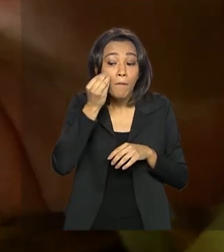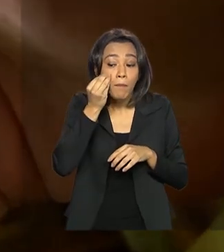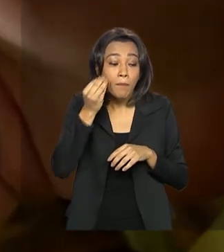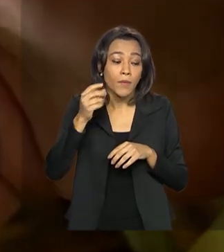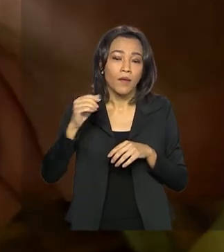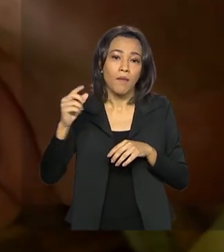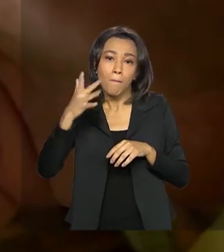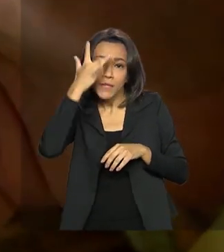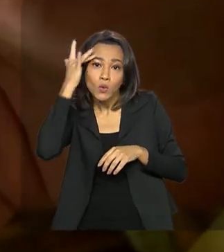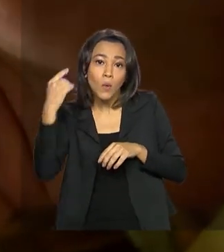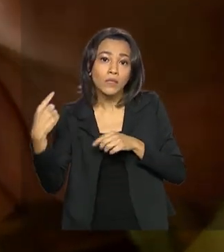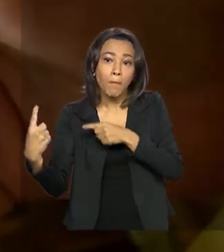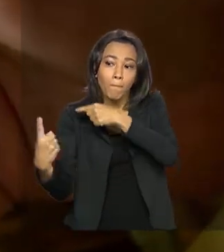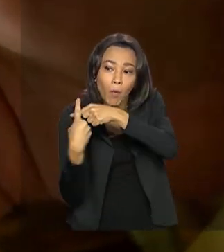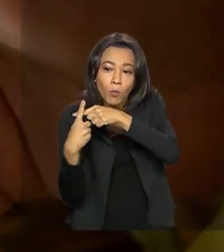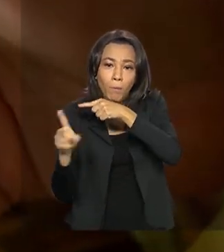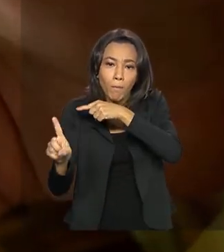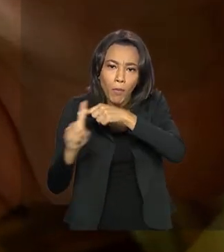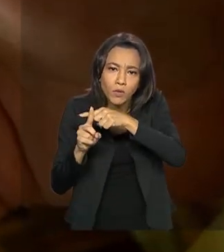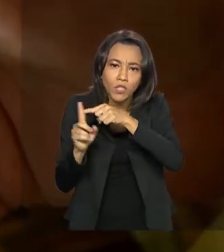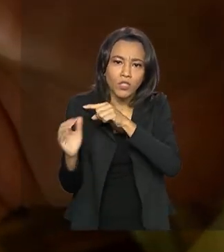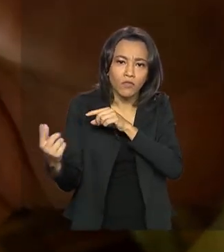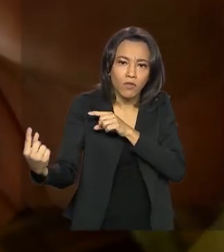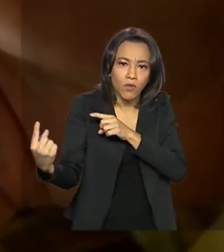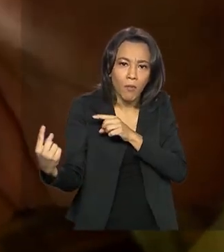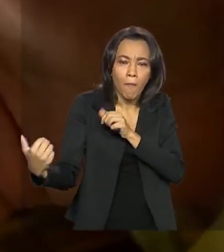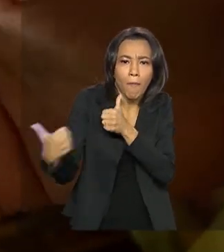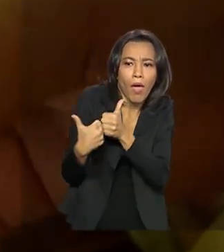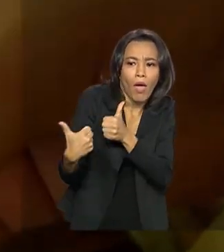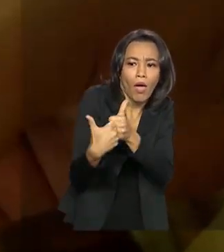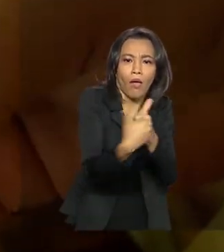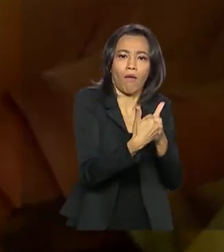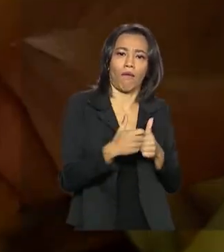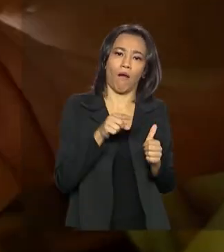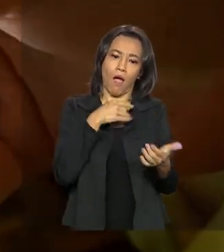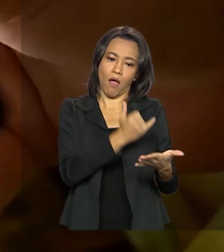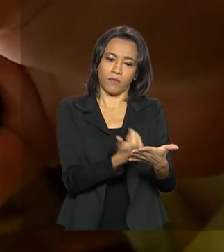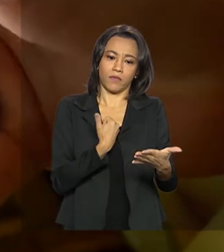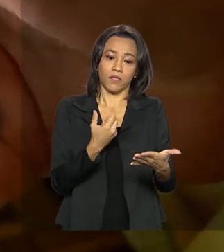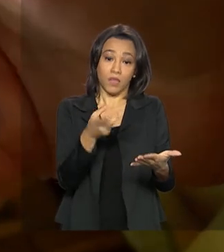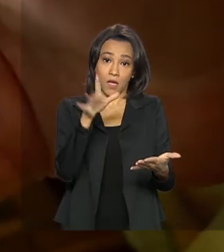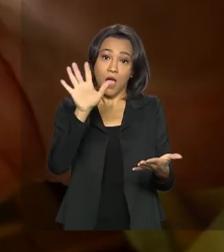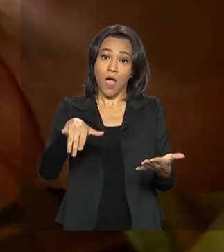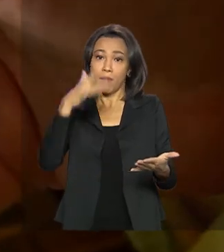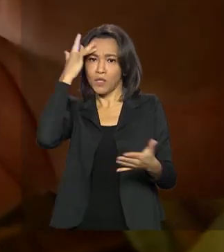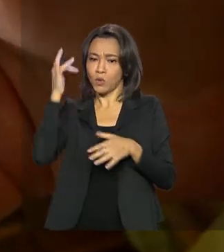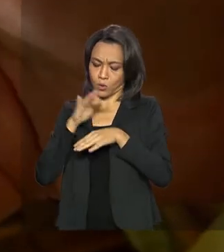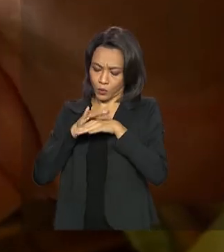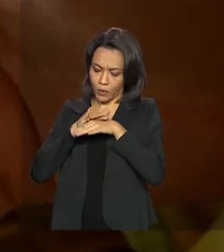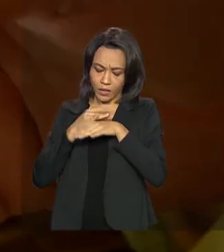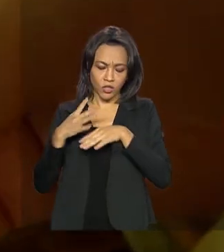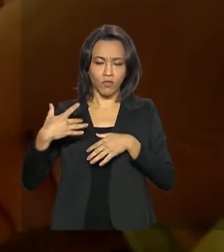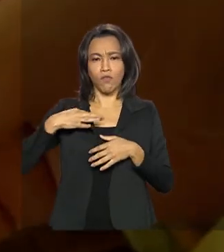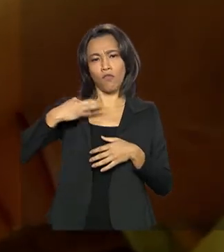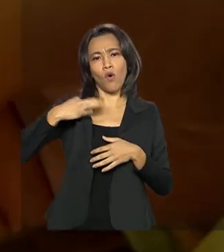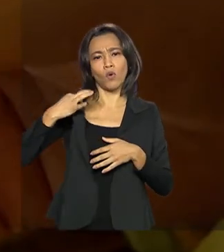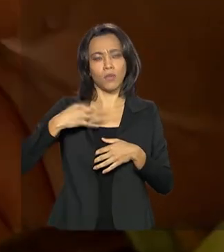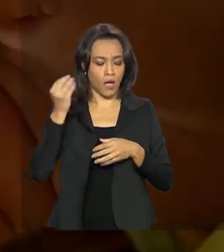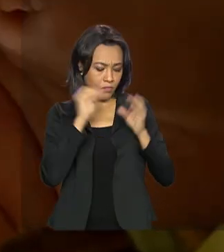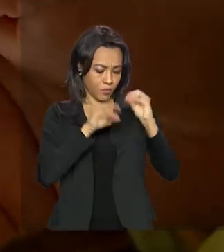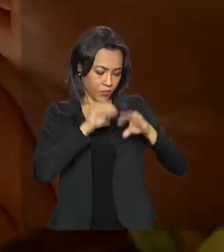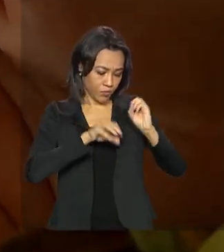positivo. O banco de dados de pessoas infectadas é alimentado por doentes que, de maneira voluntária, se